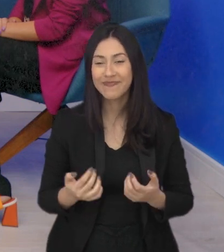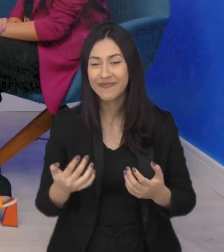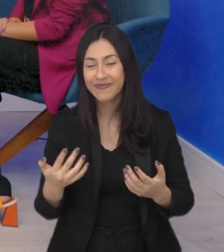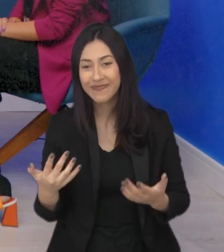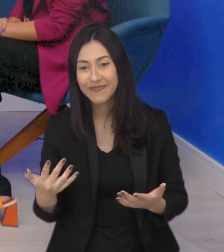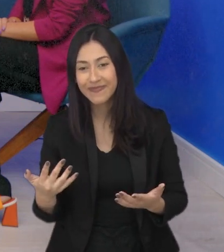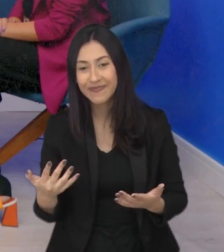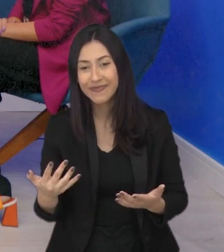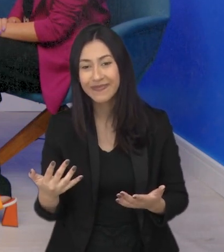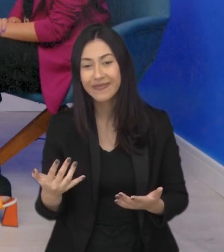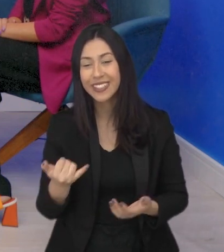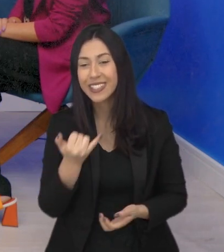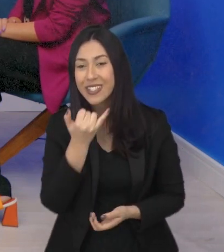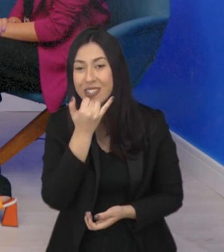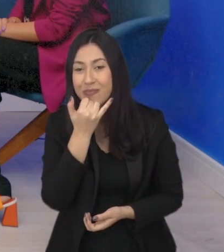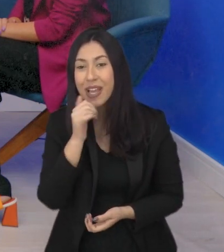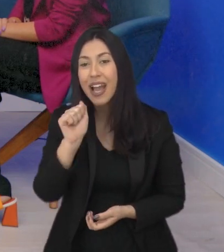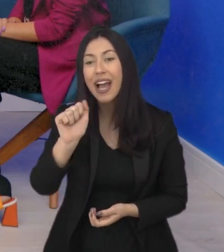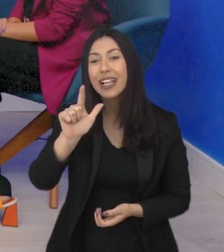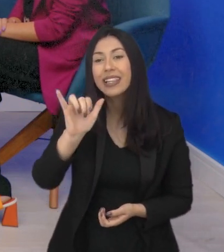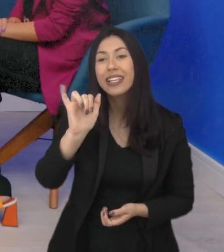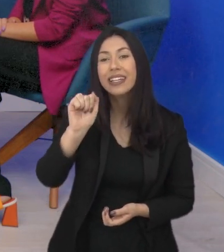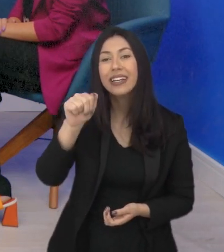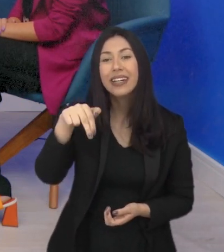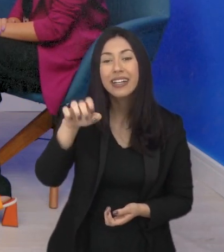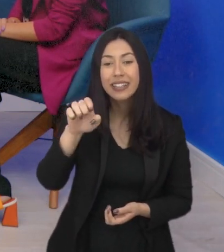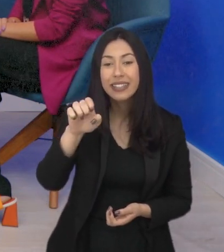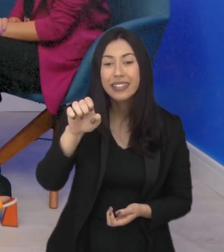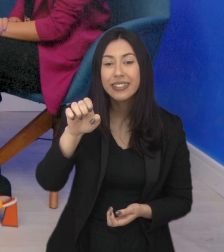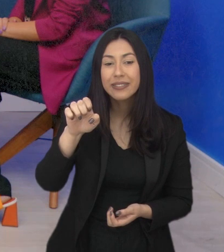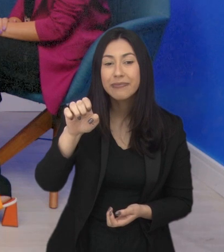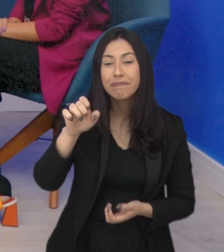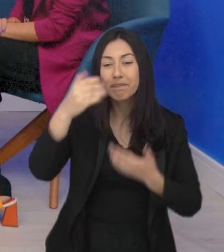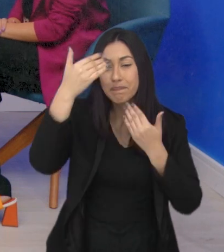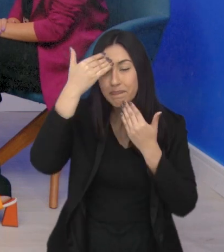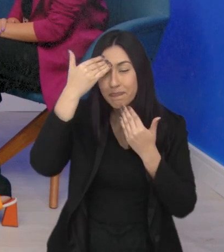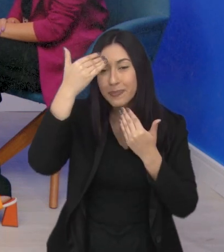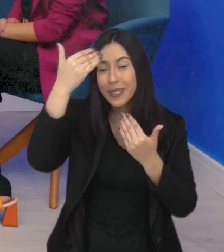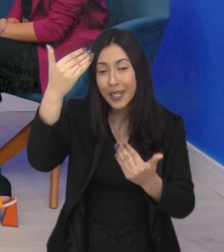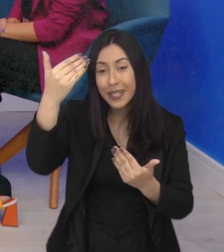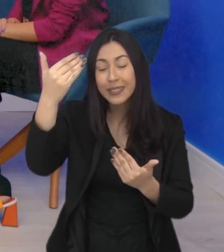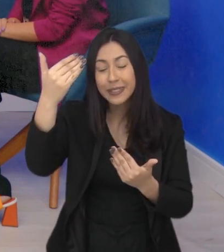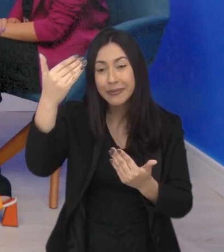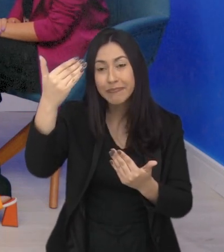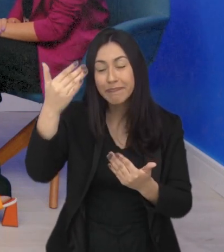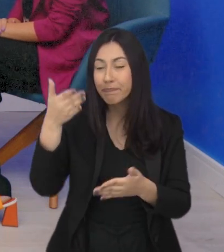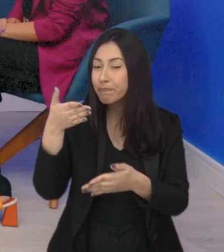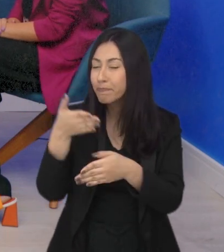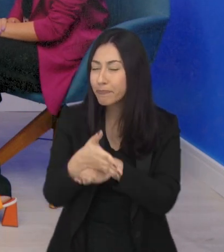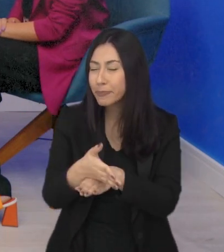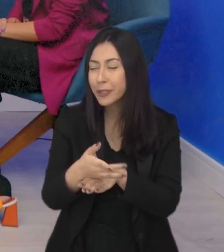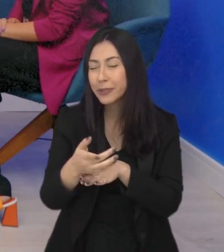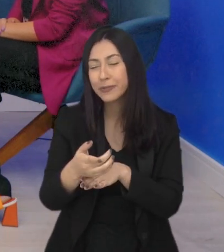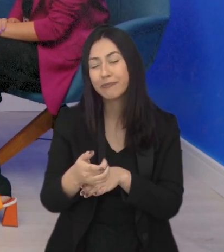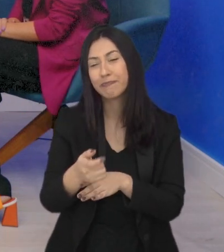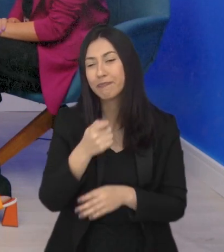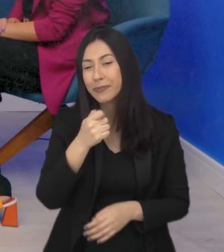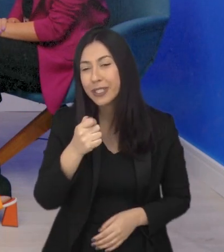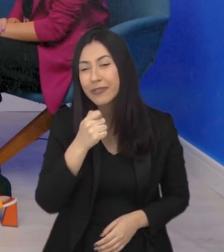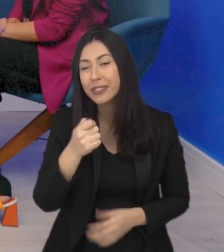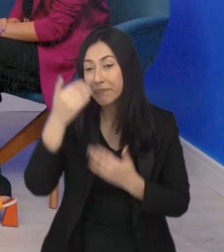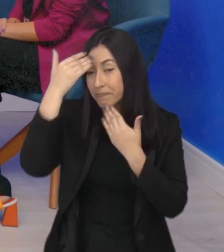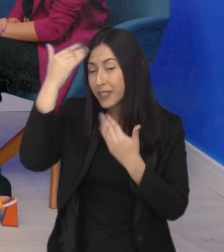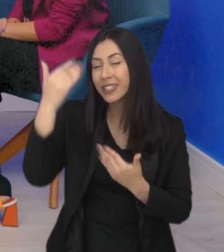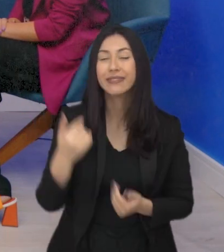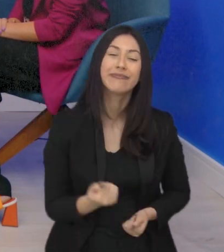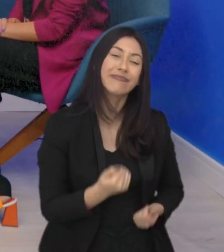Doutora... Desculpa. Doutora Aliane Cristiane Jarsen, muito obrigado pela sua participação e pela sua entrevista aqui no Sobre o Política. Até a